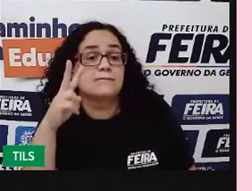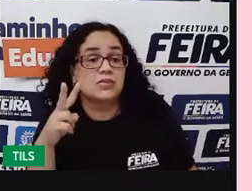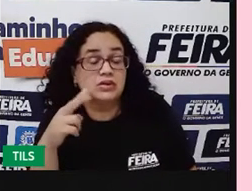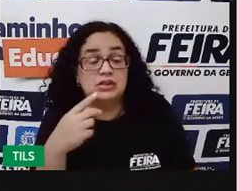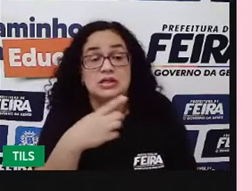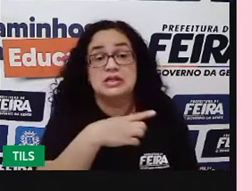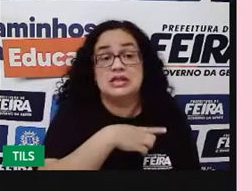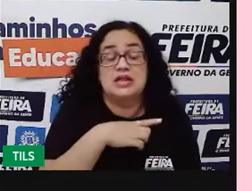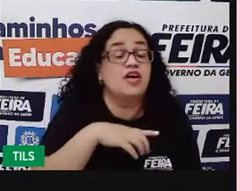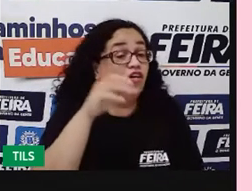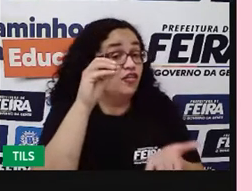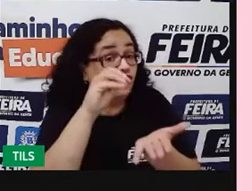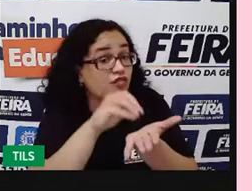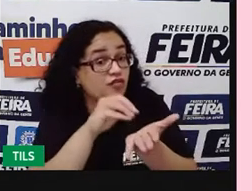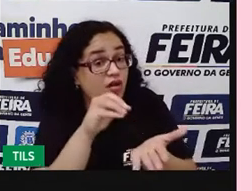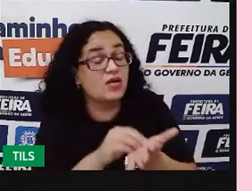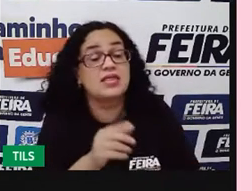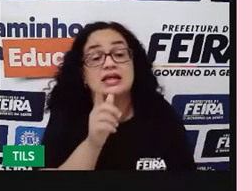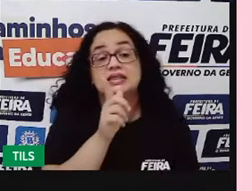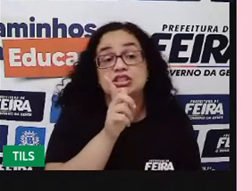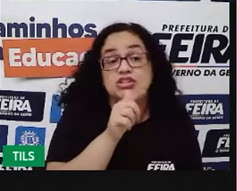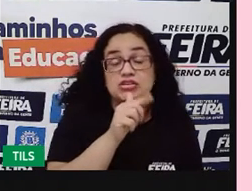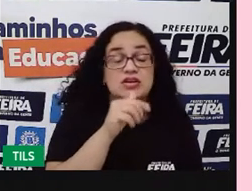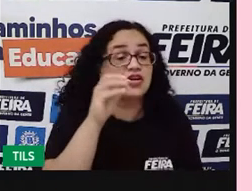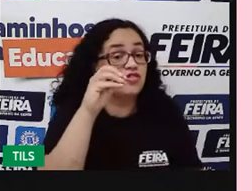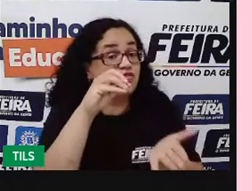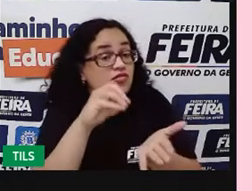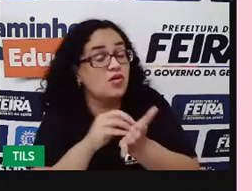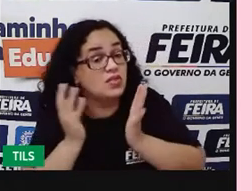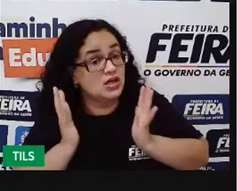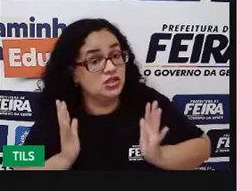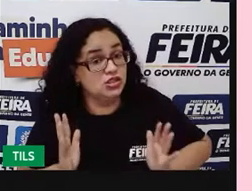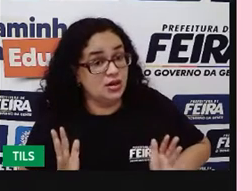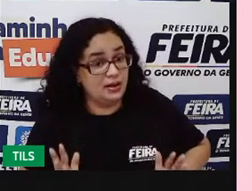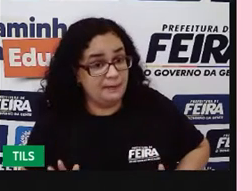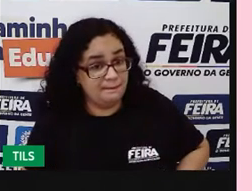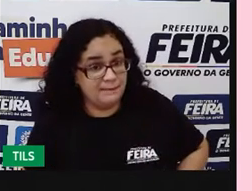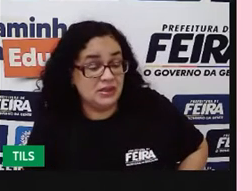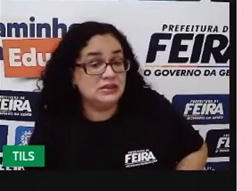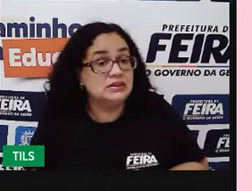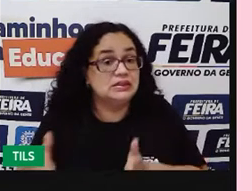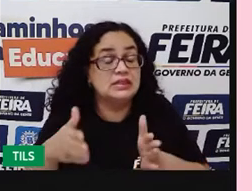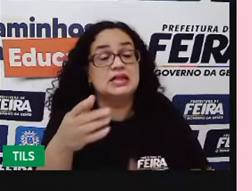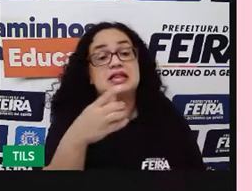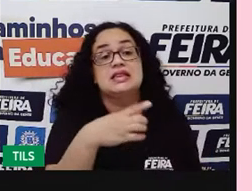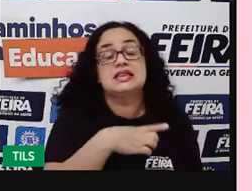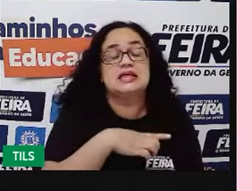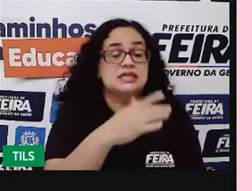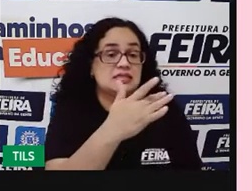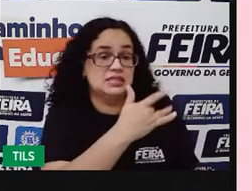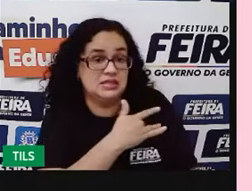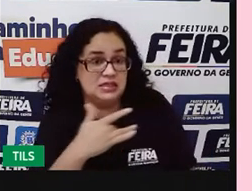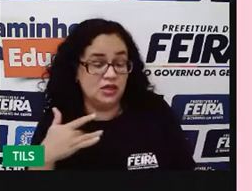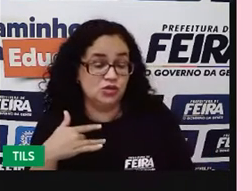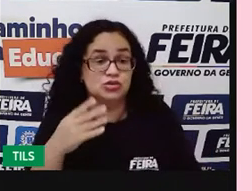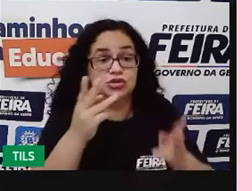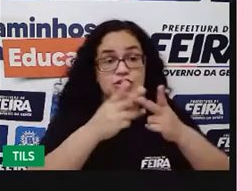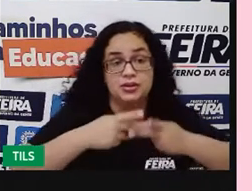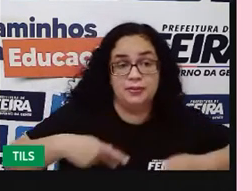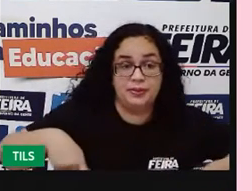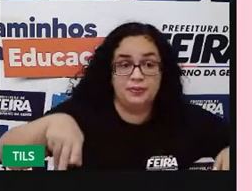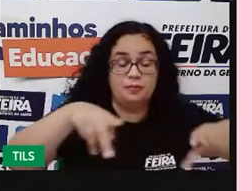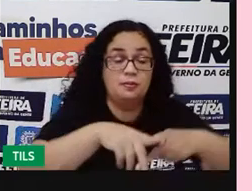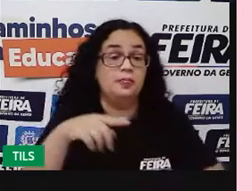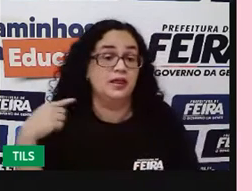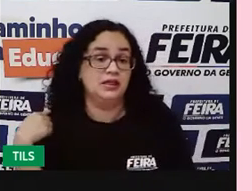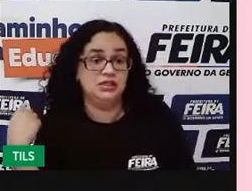condições de falta d'água, de falta de saneamento básico, isso implica na saúde da população, na